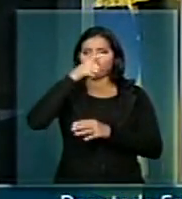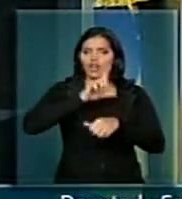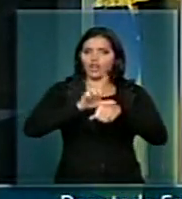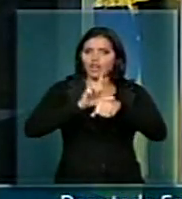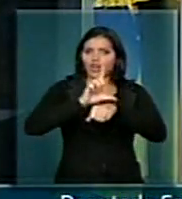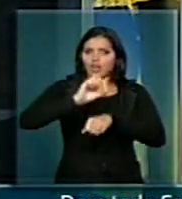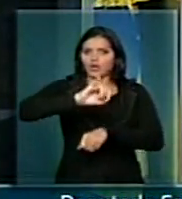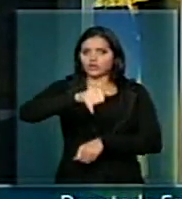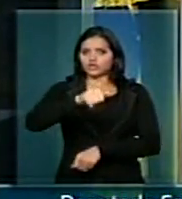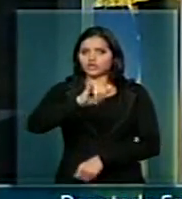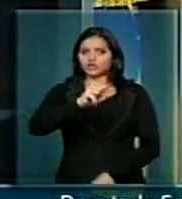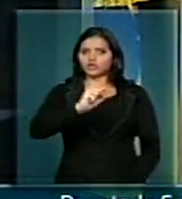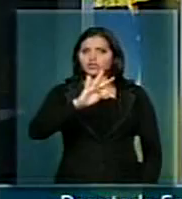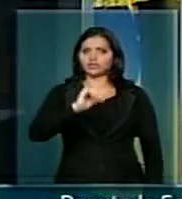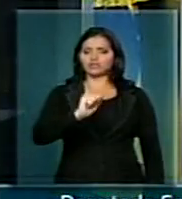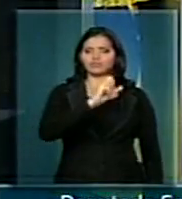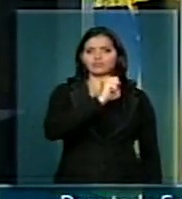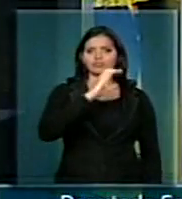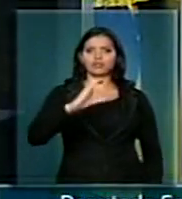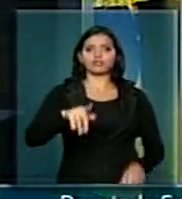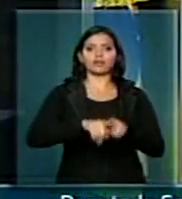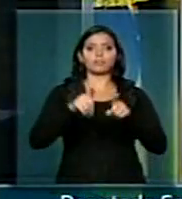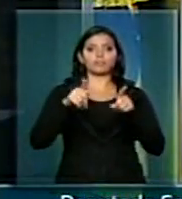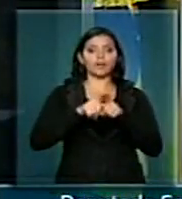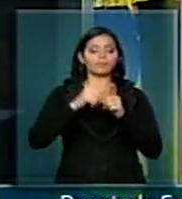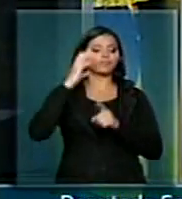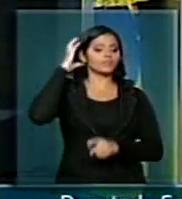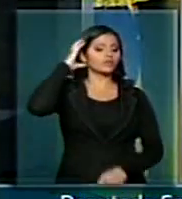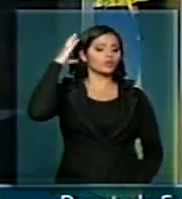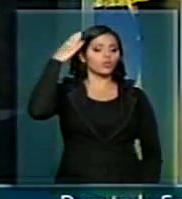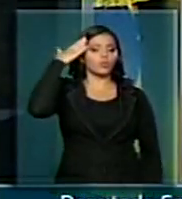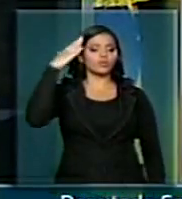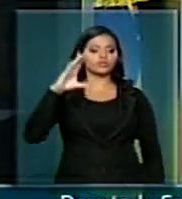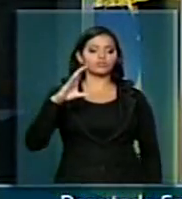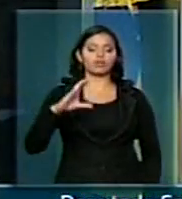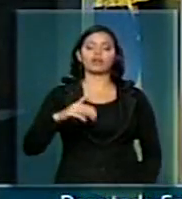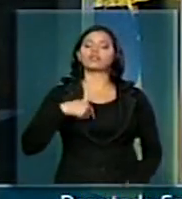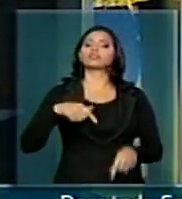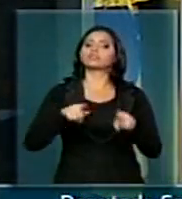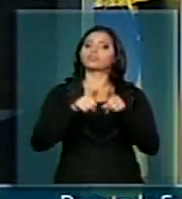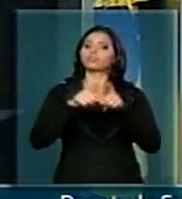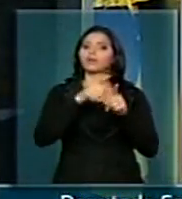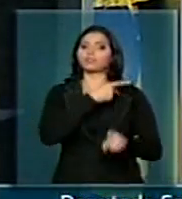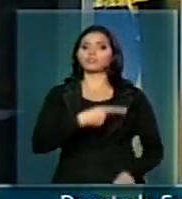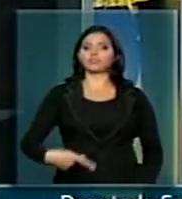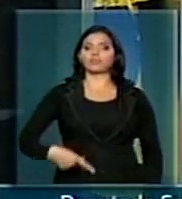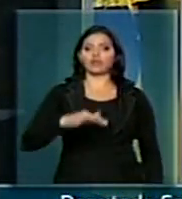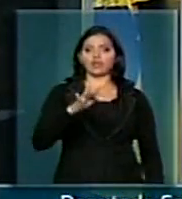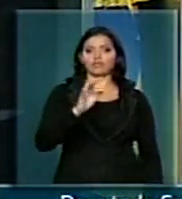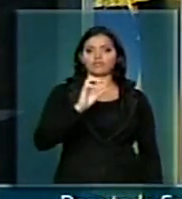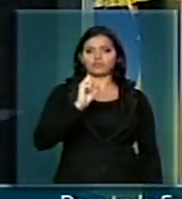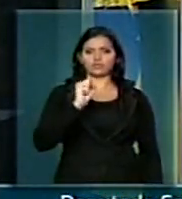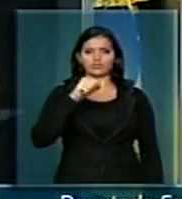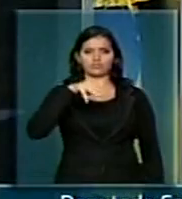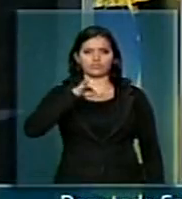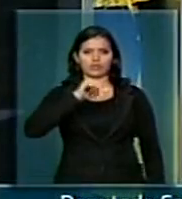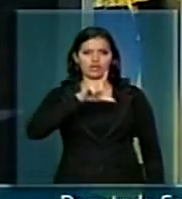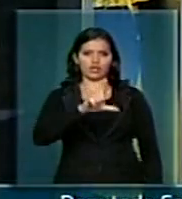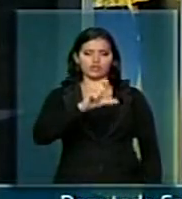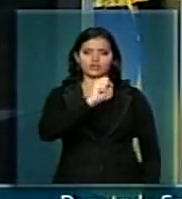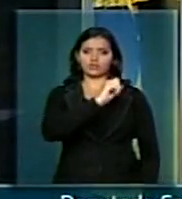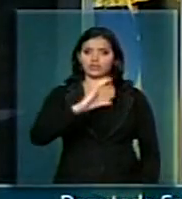e Catarinense lá de Curitibanos, e ao presidente da FCDL Santa Catarina,